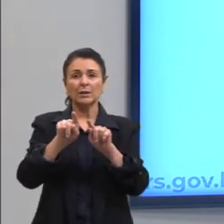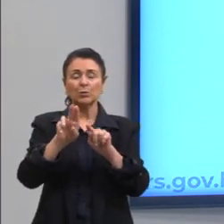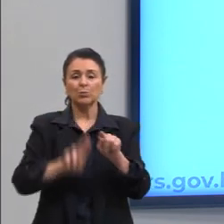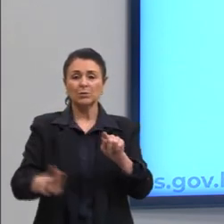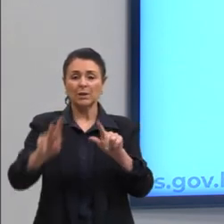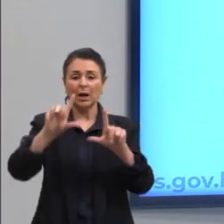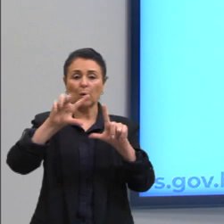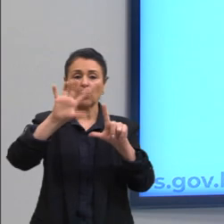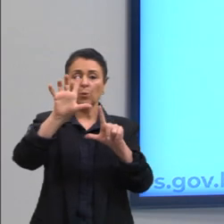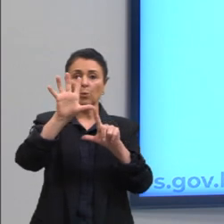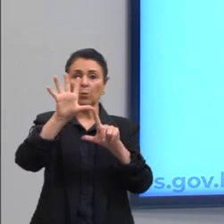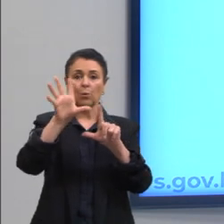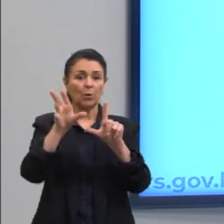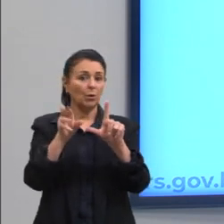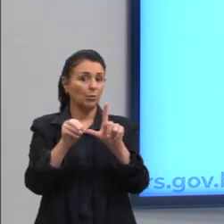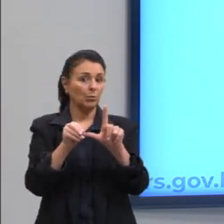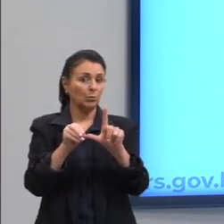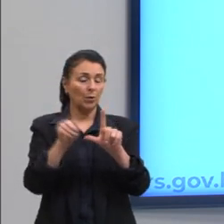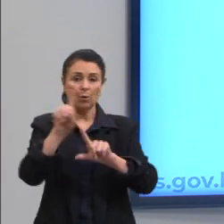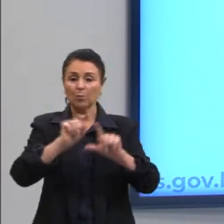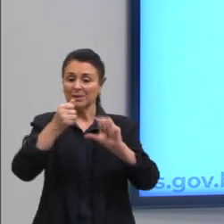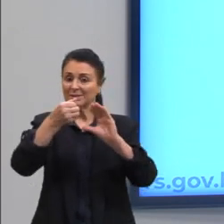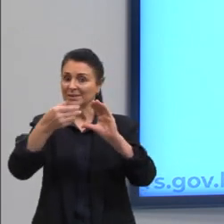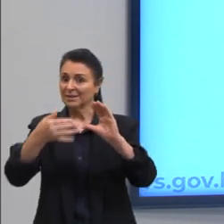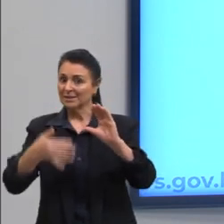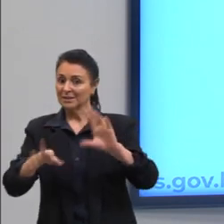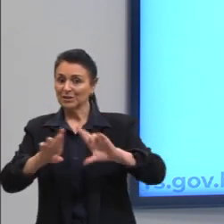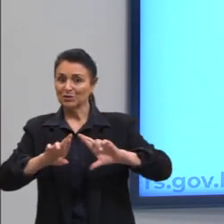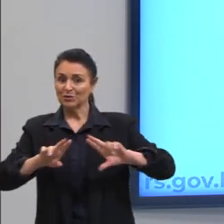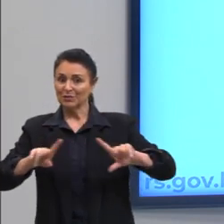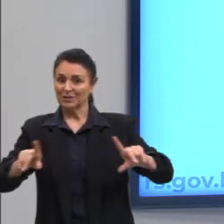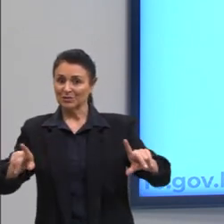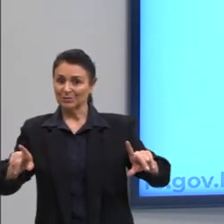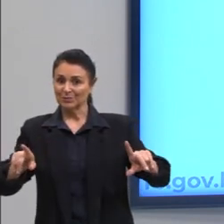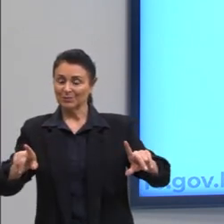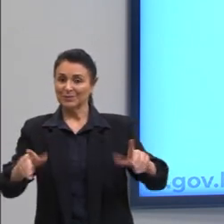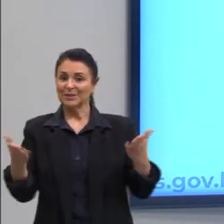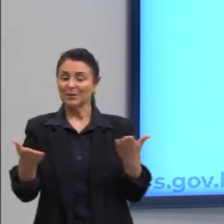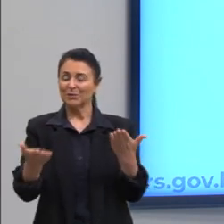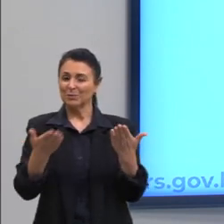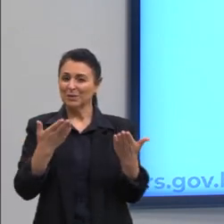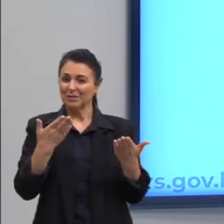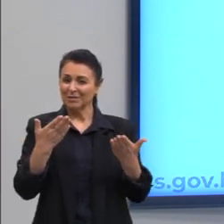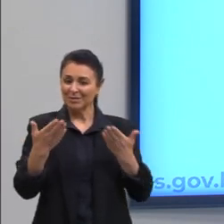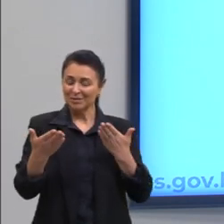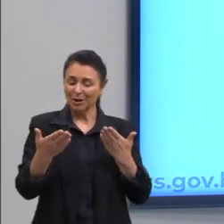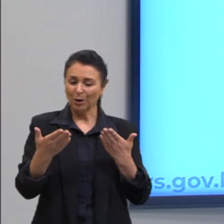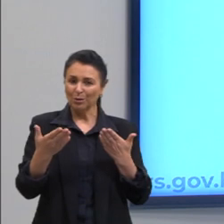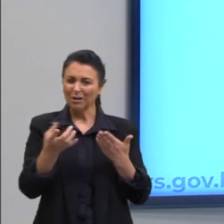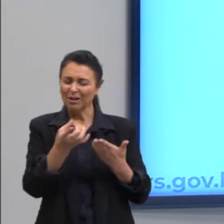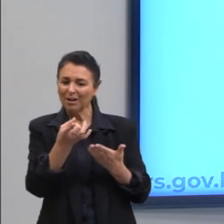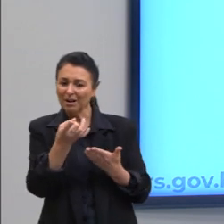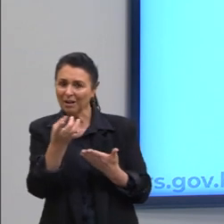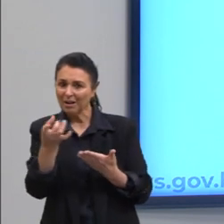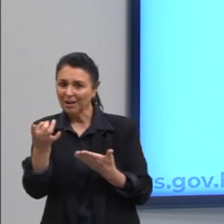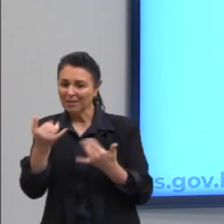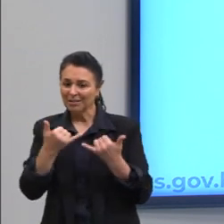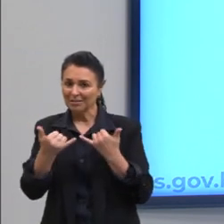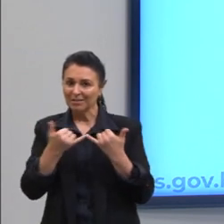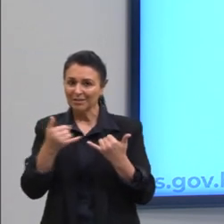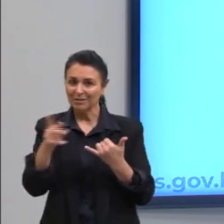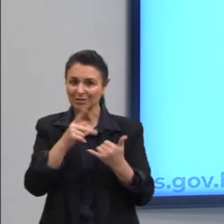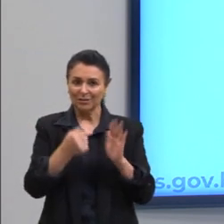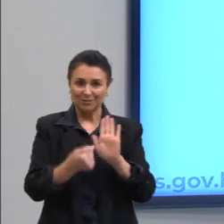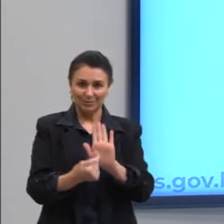características que diferenciam também dos demais, e aí vamos analisando, vamos olhando alguns exemplos que a prof trouxe aqui para